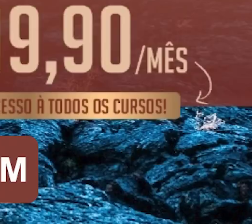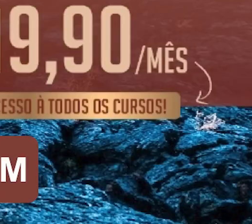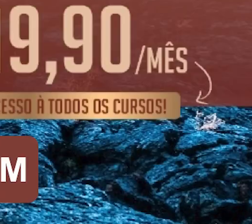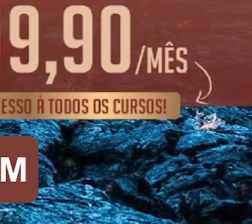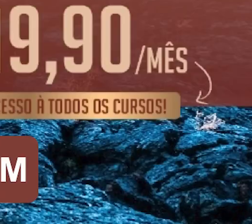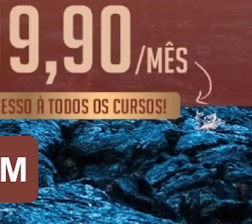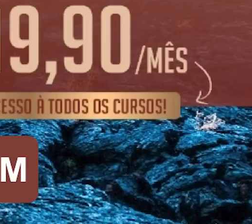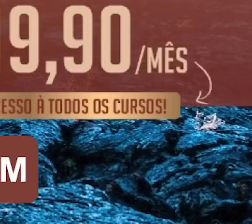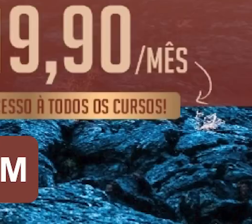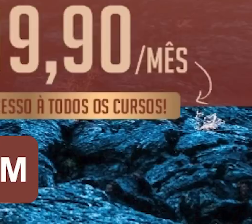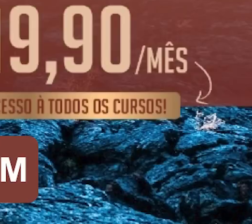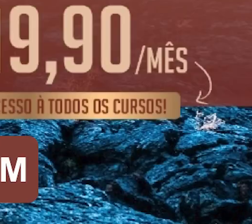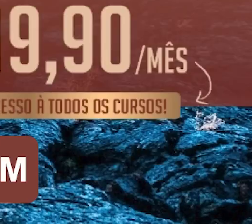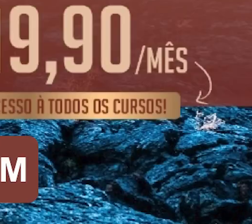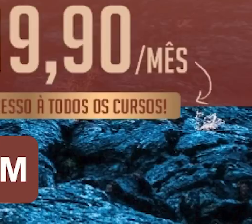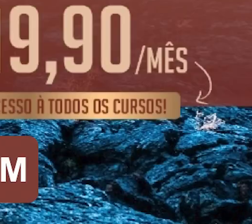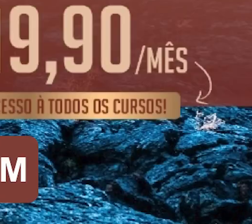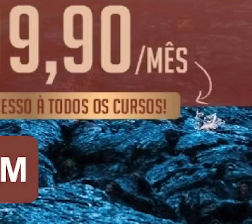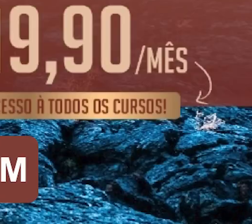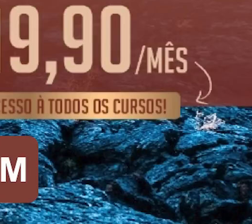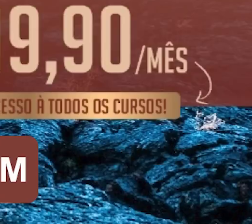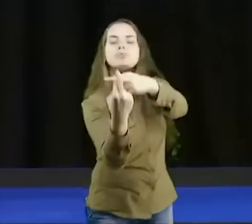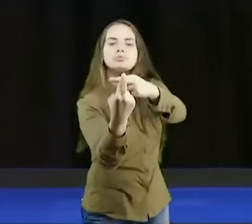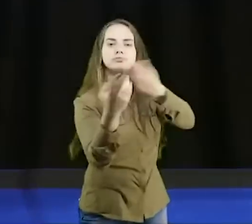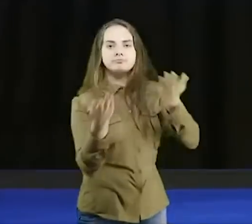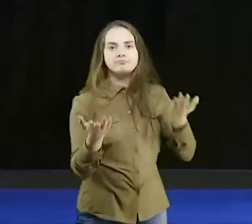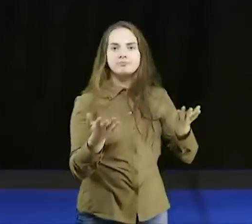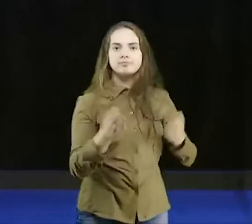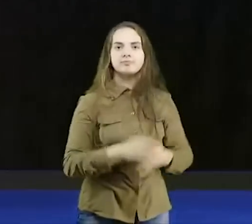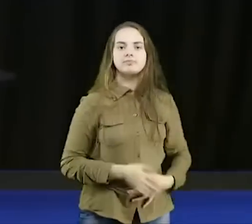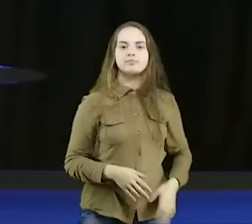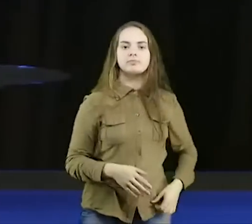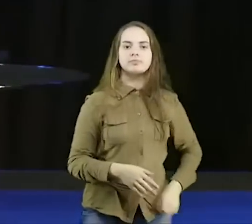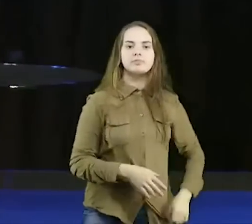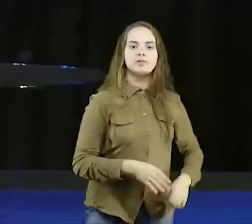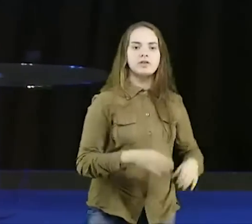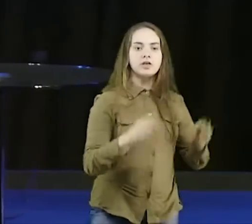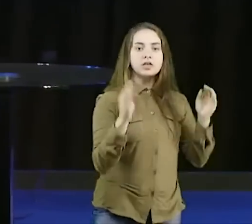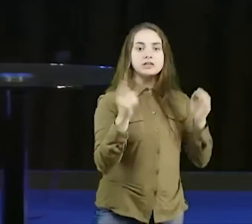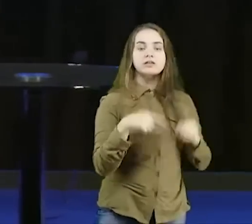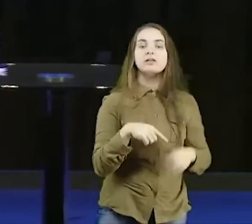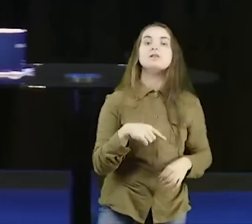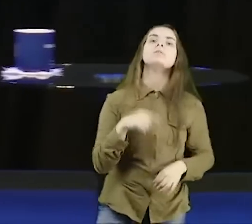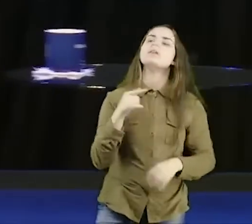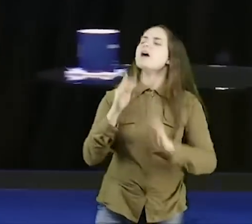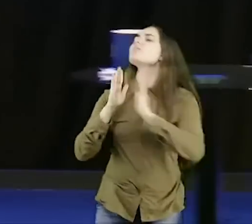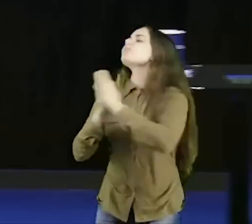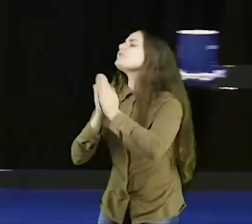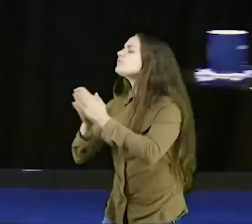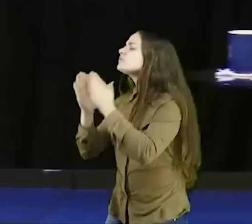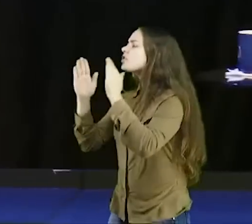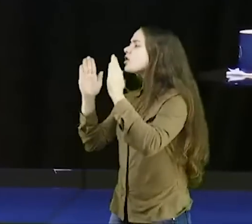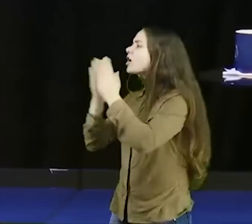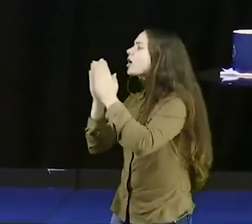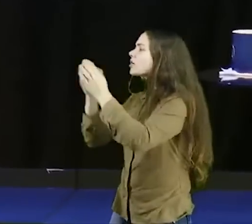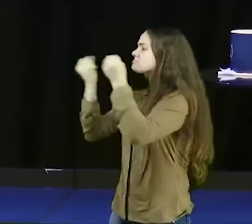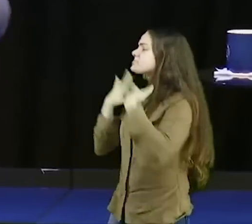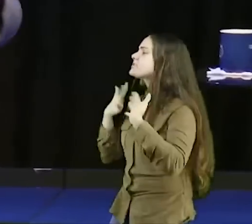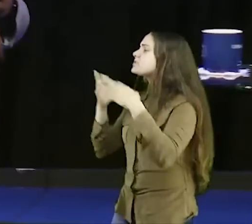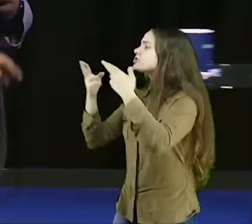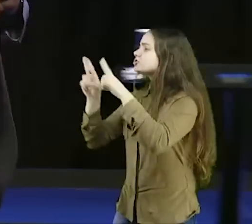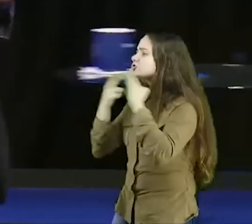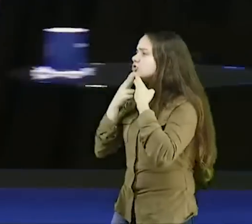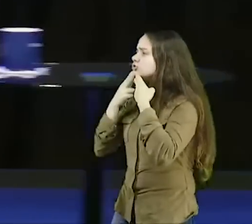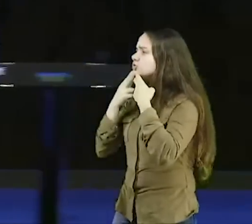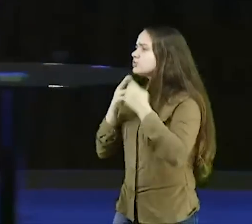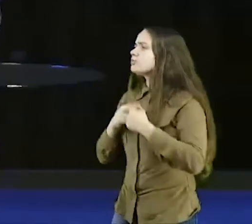responsabilidade, pastor, ora por mim, jejua por mim, aí você ora e jejua, ele não aparece no culto da oração, ele não aparece no culto da vigília, você ora e